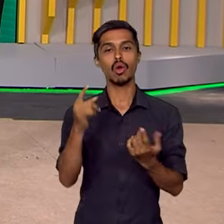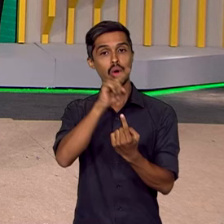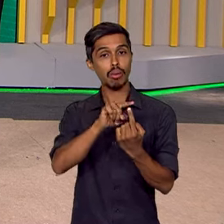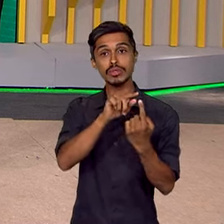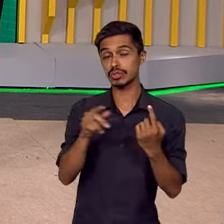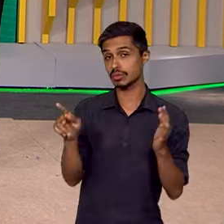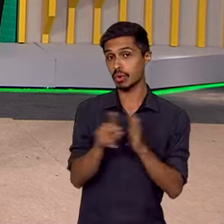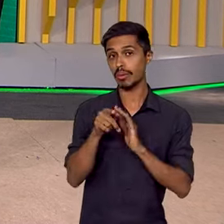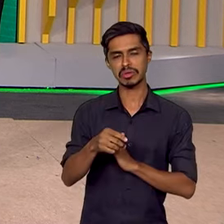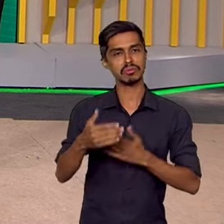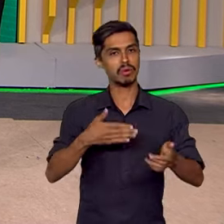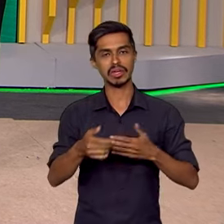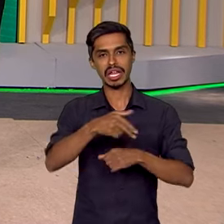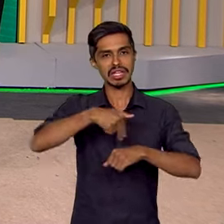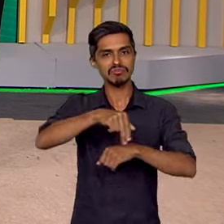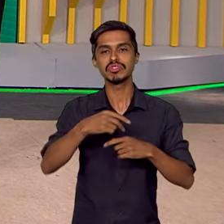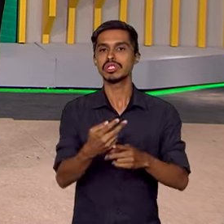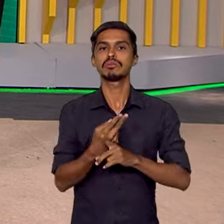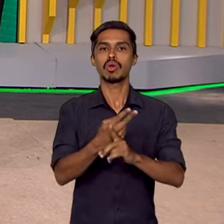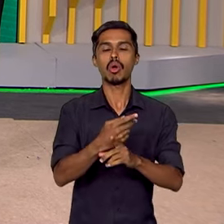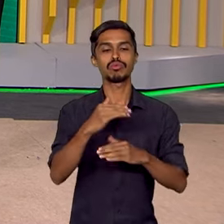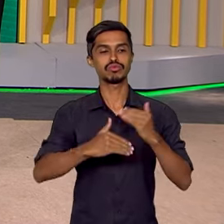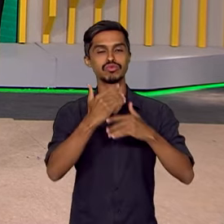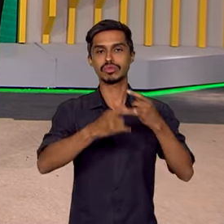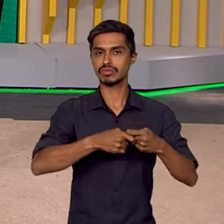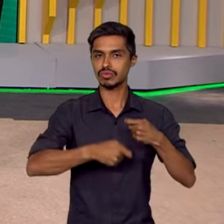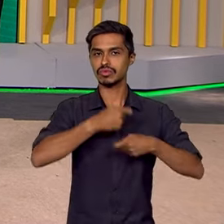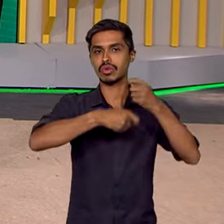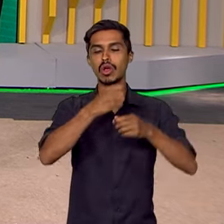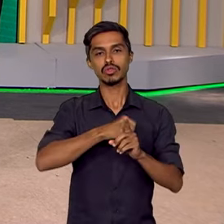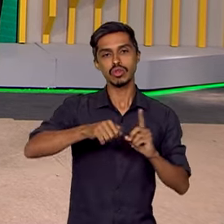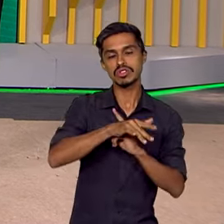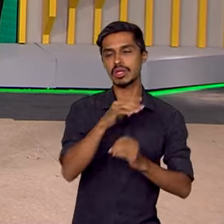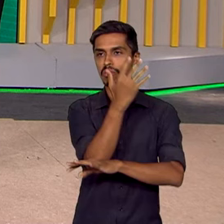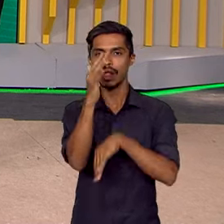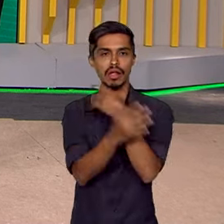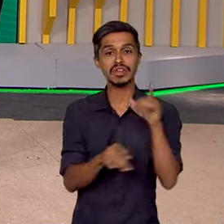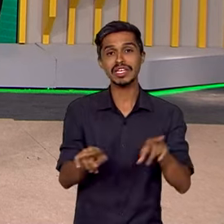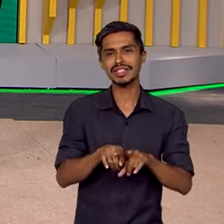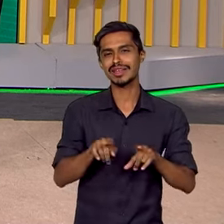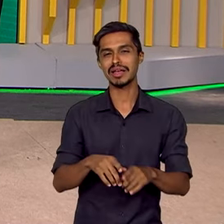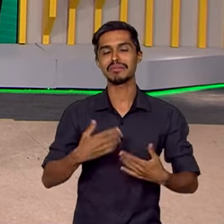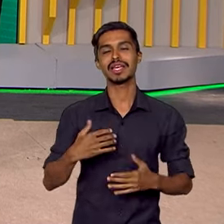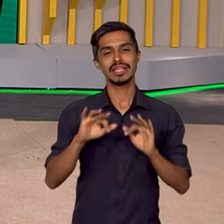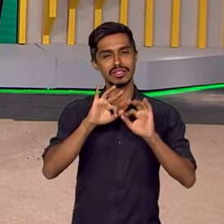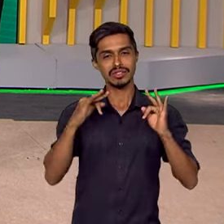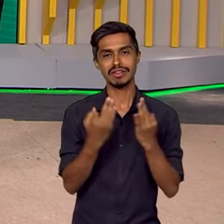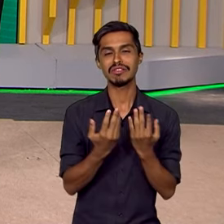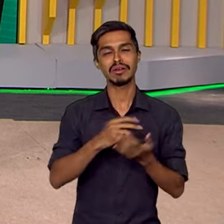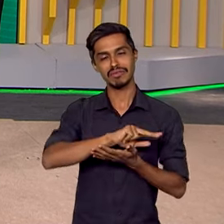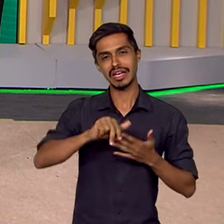serem alcançados por qualquer nação que busca o desenvolvimento econômico, social, ambiental e o bem-estar dos cidadãos.